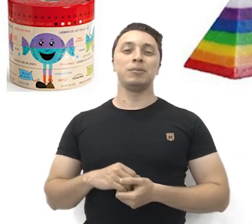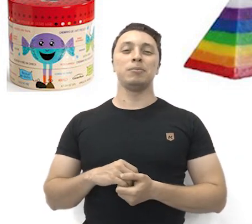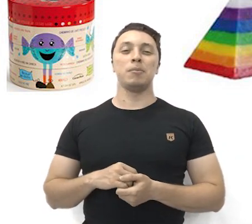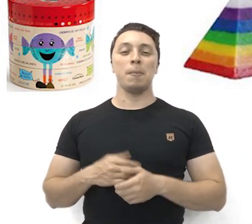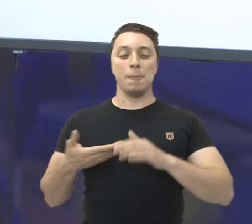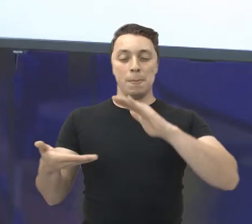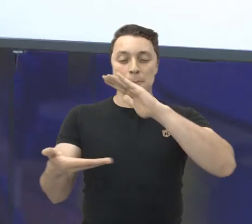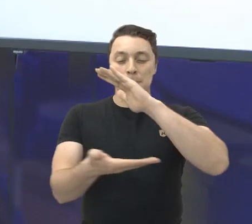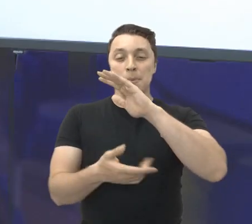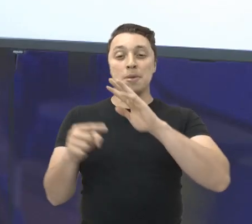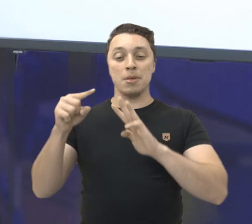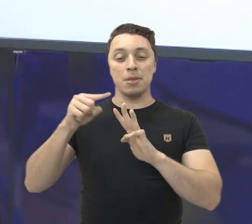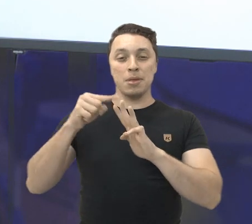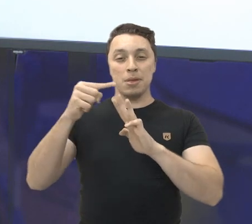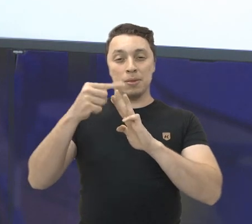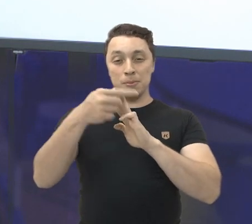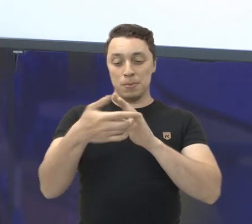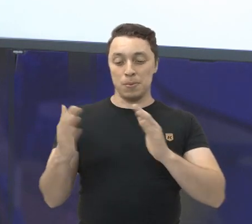triangular.